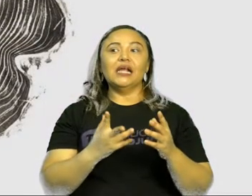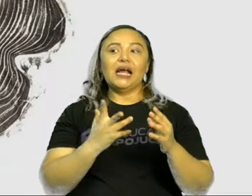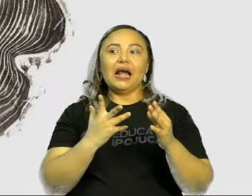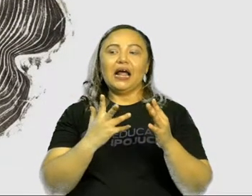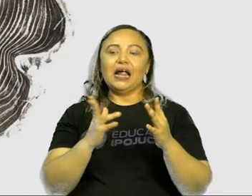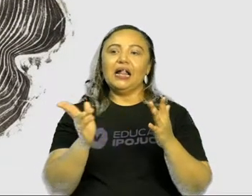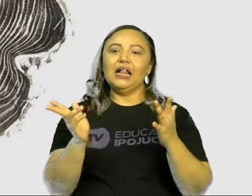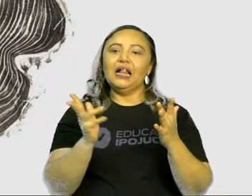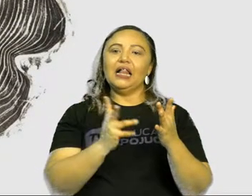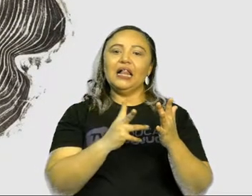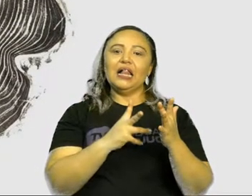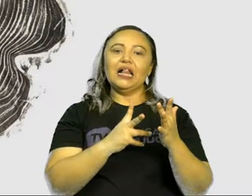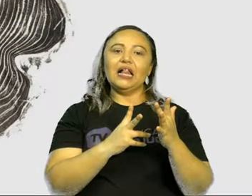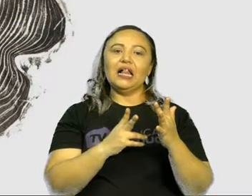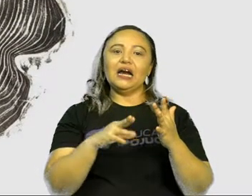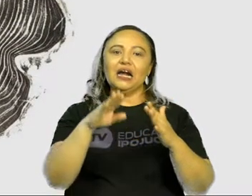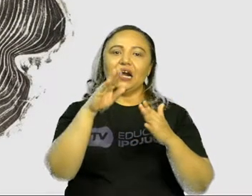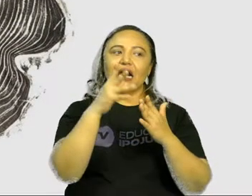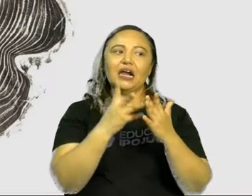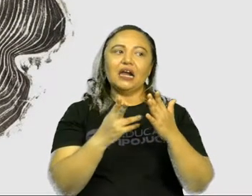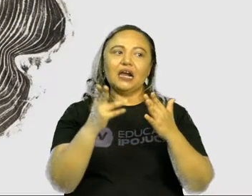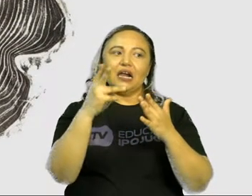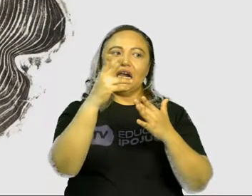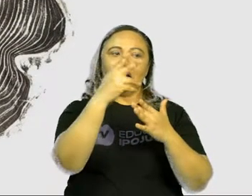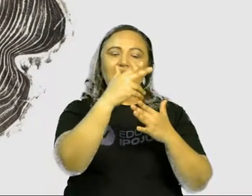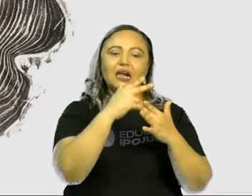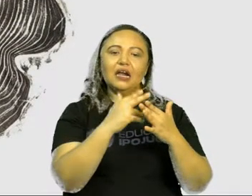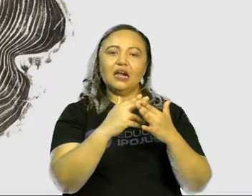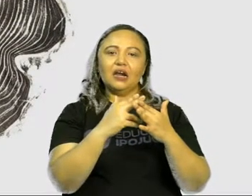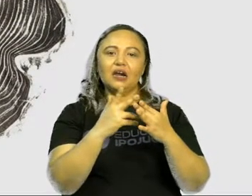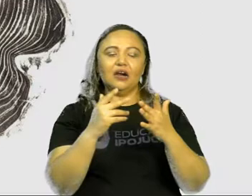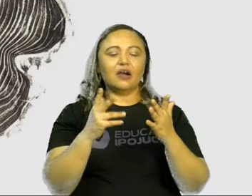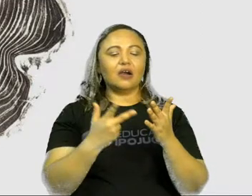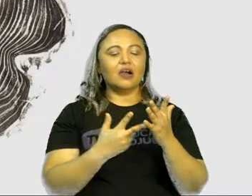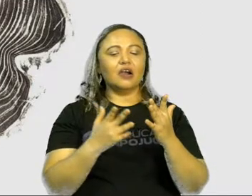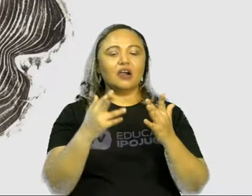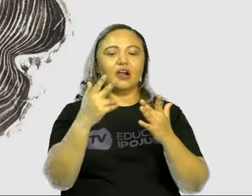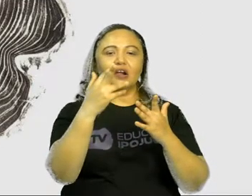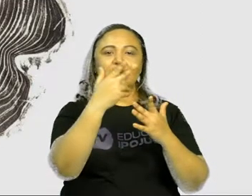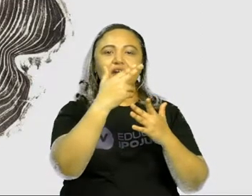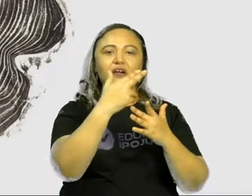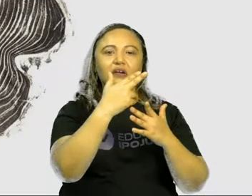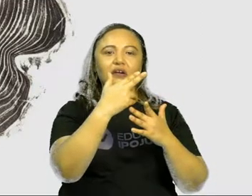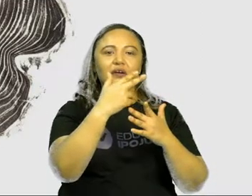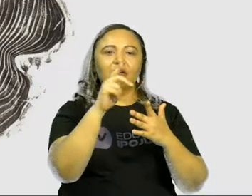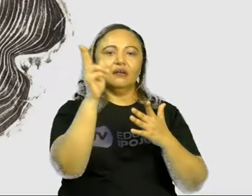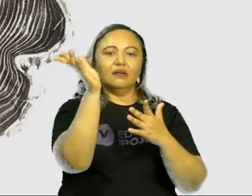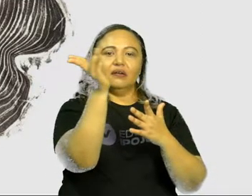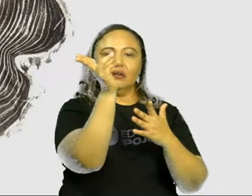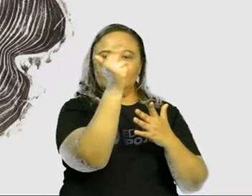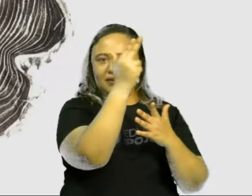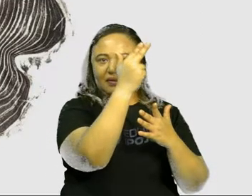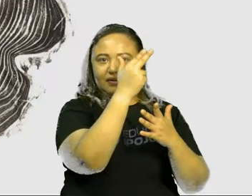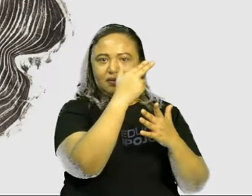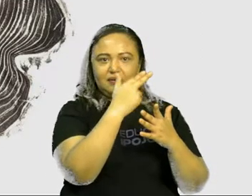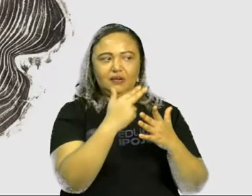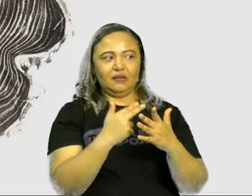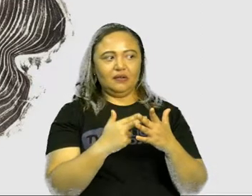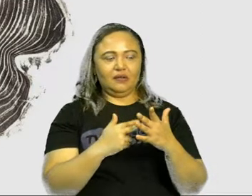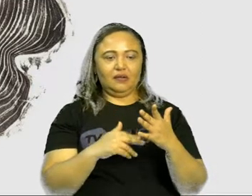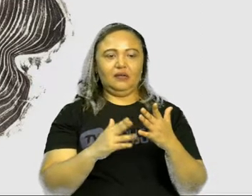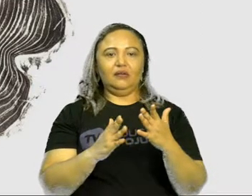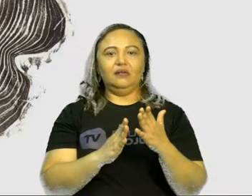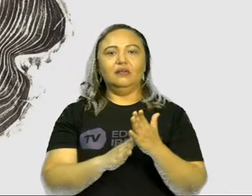Gravuras. Quem já viu aqueles carimbuzinhos, né? Gravura. O que é uma gravura? Teca de